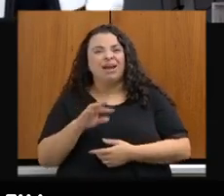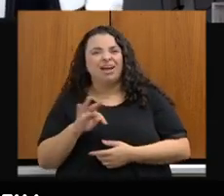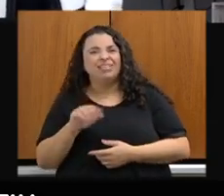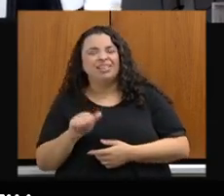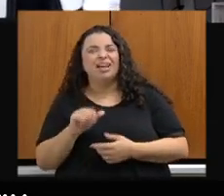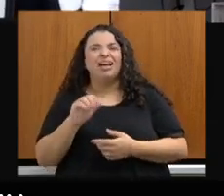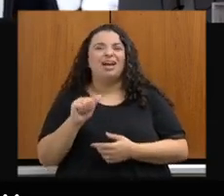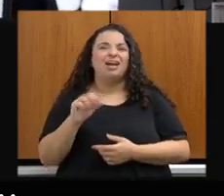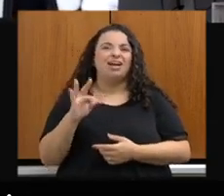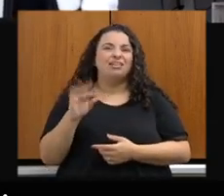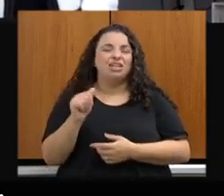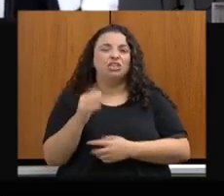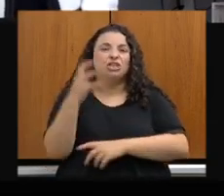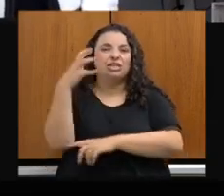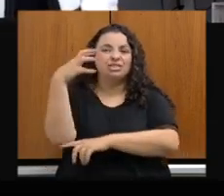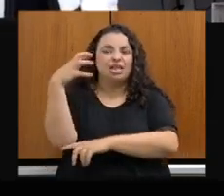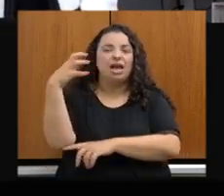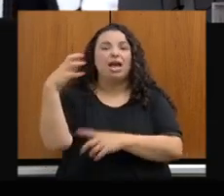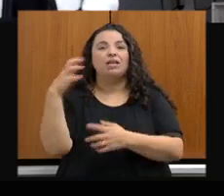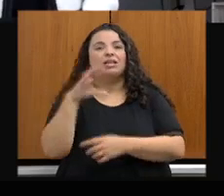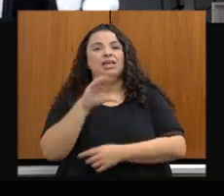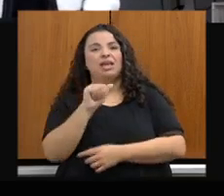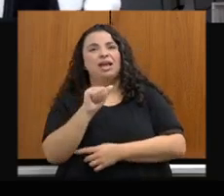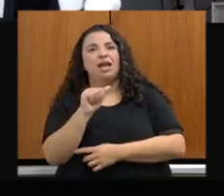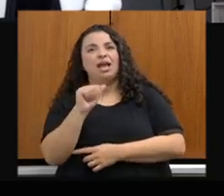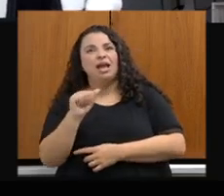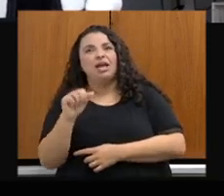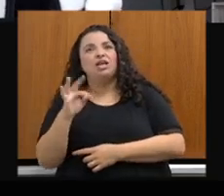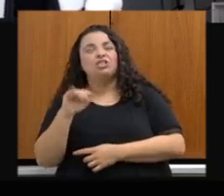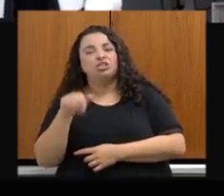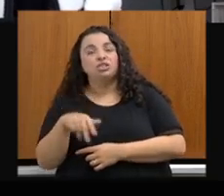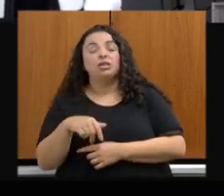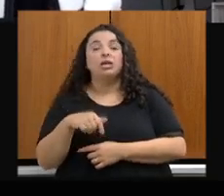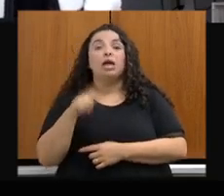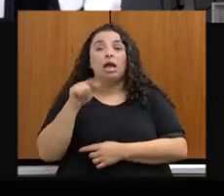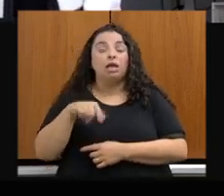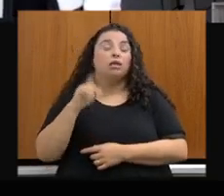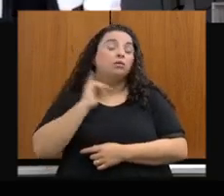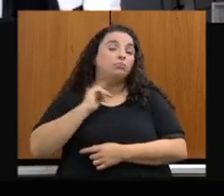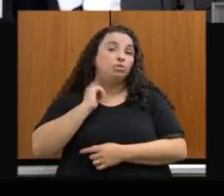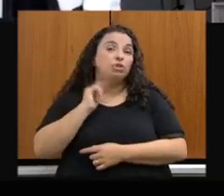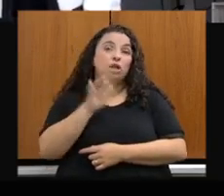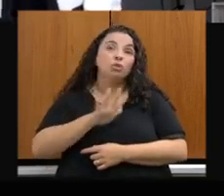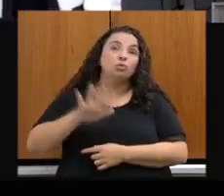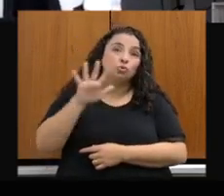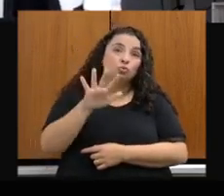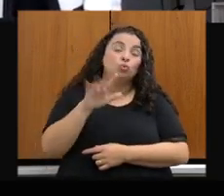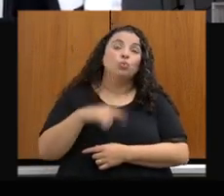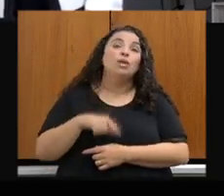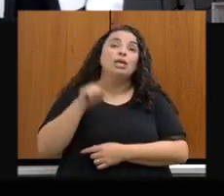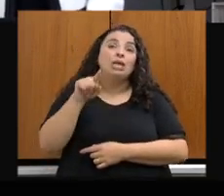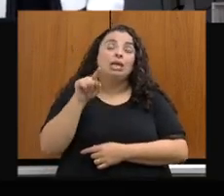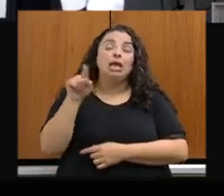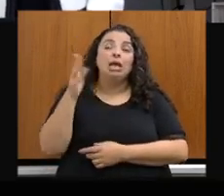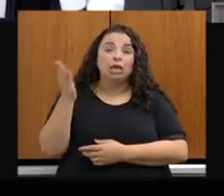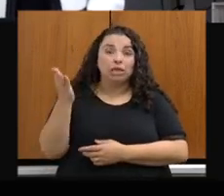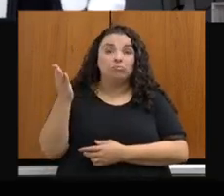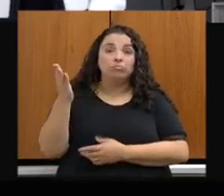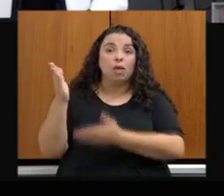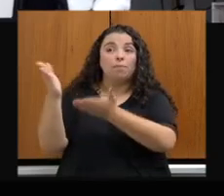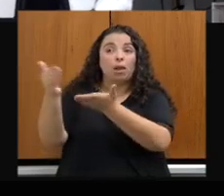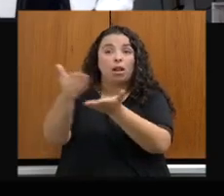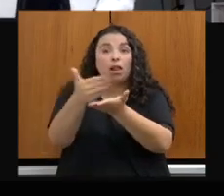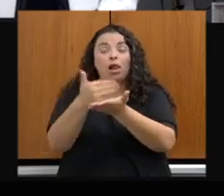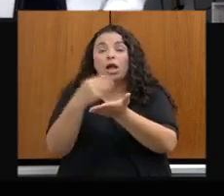emissões de CO2 em função do desmatamento no Estado de Minas Gerais, e aqui subsidia, de fato, a nossa ação de combate ao